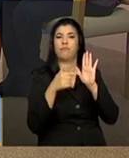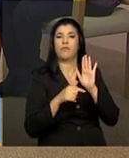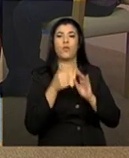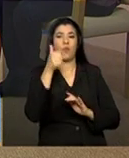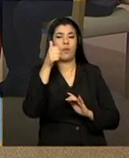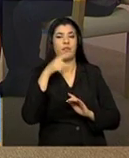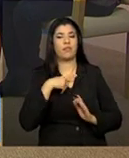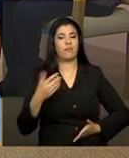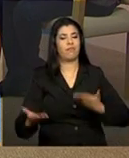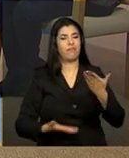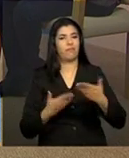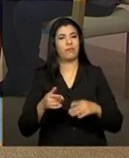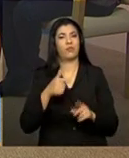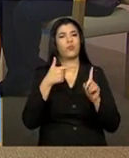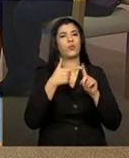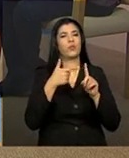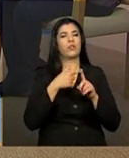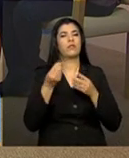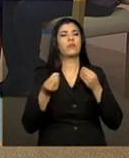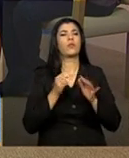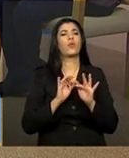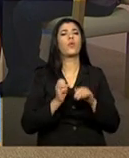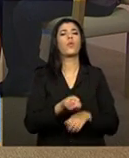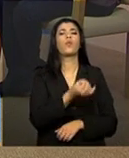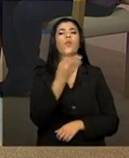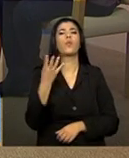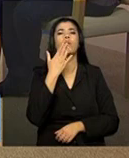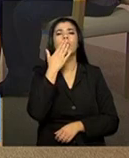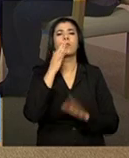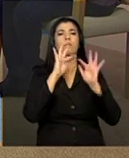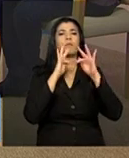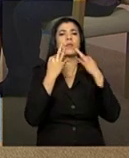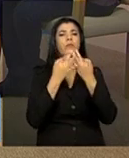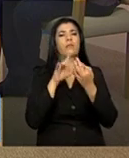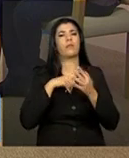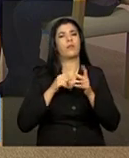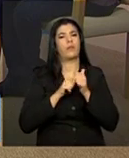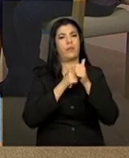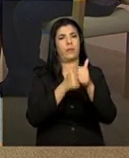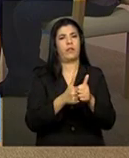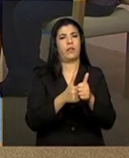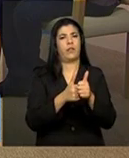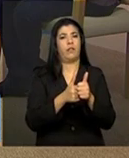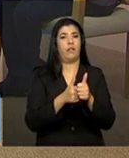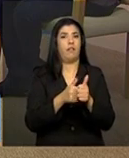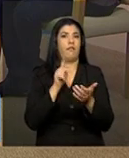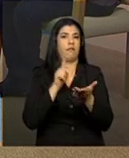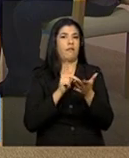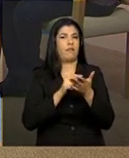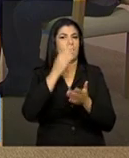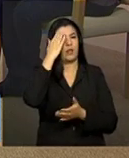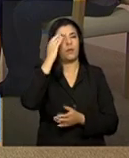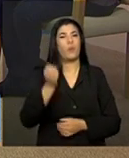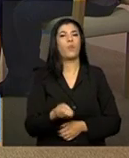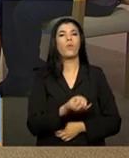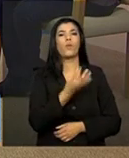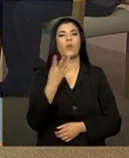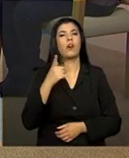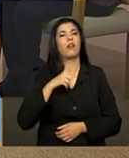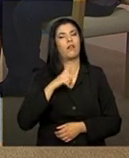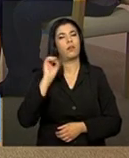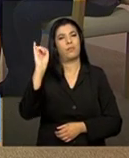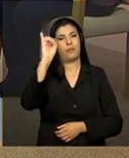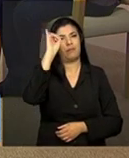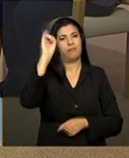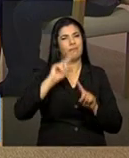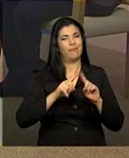sendo acompanhadas. É claro, saber quantas é importante e já é um avanço, mas